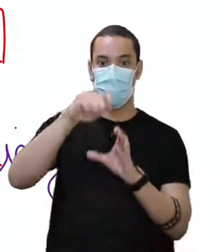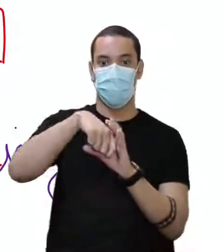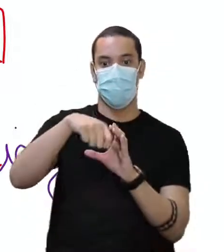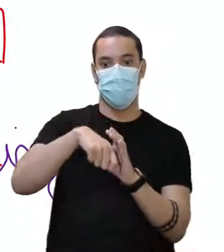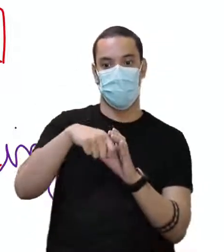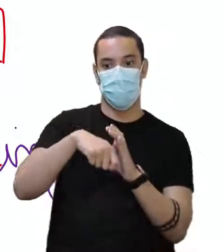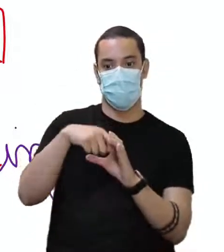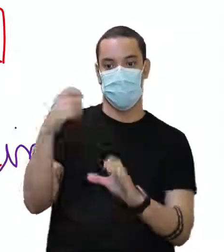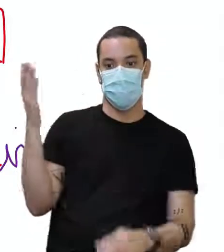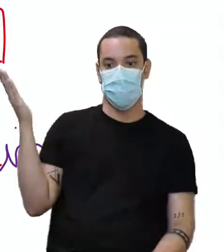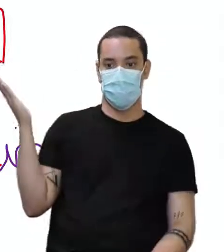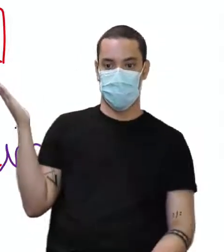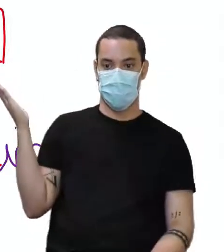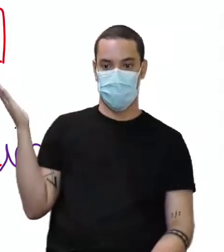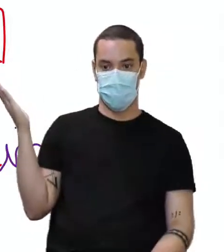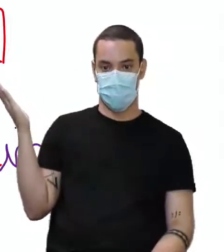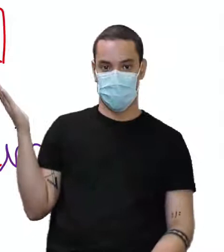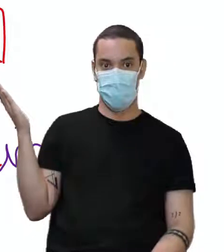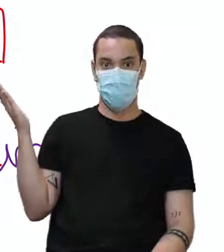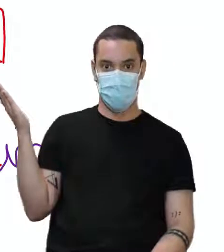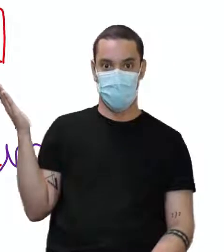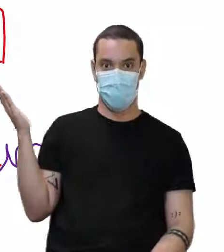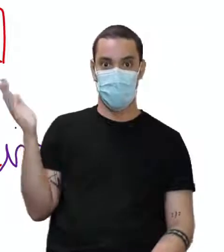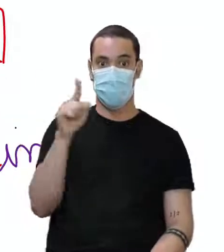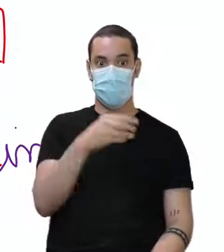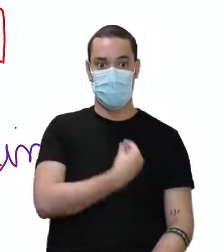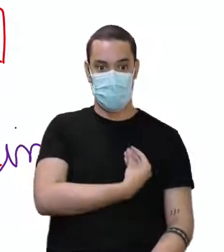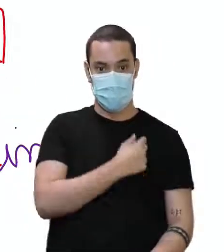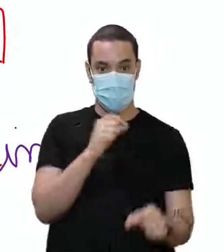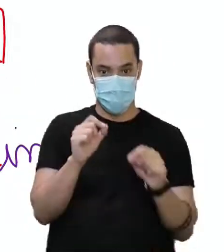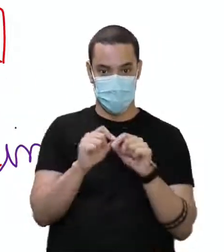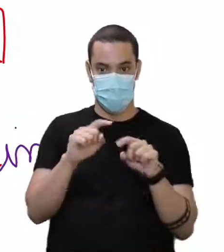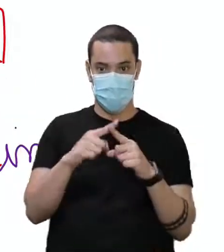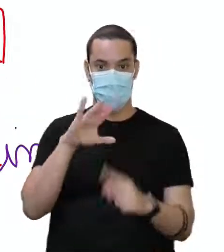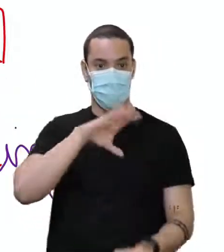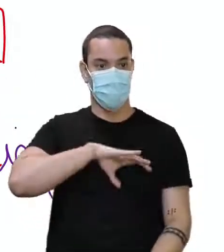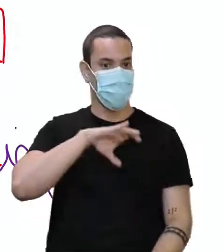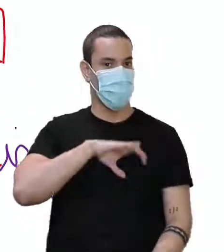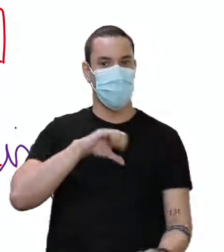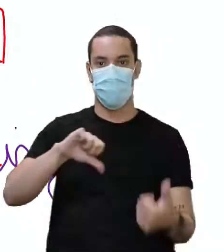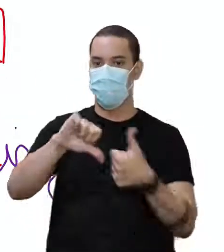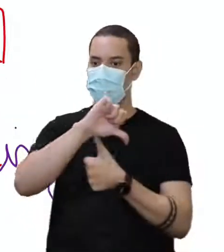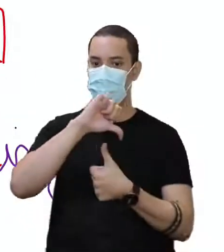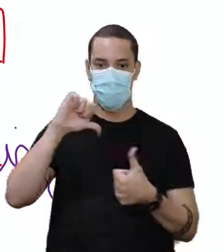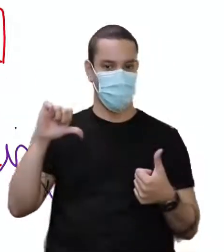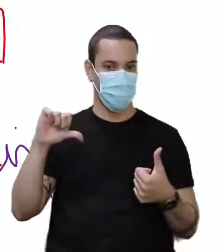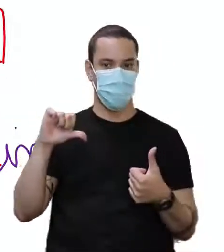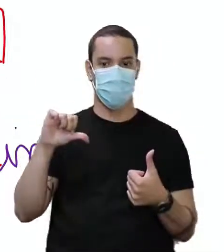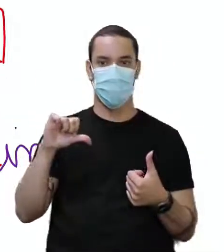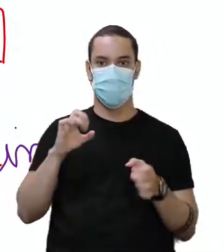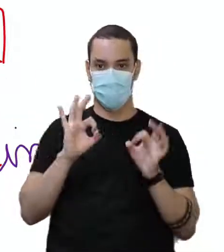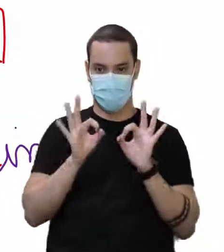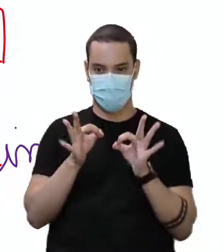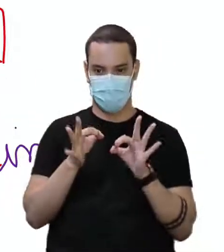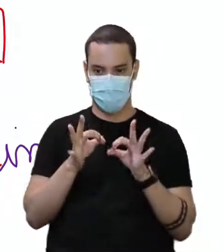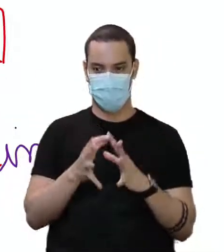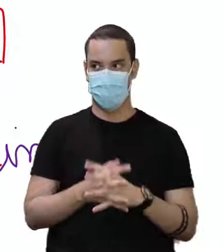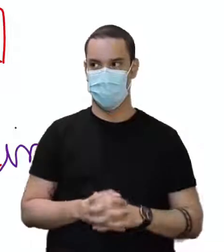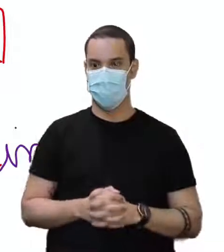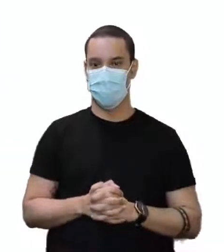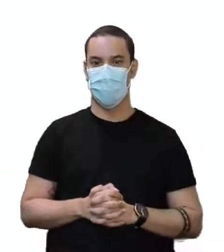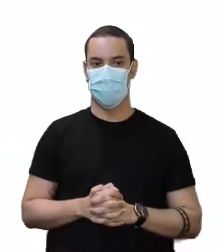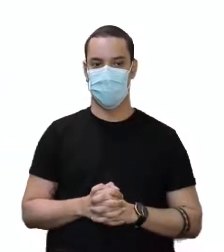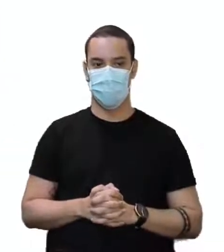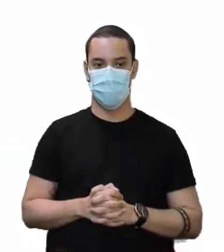cozinhando. Então eu estava cozinhando, você estava cozinhando. E o português também não muda, nesse caso, alright? E